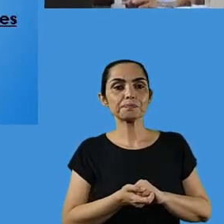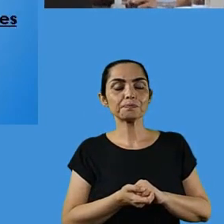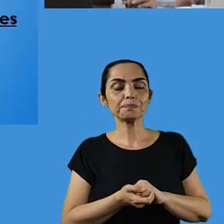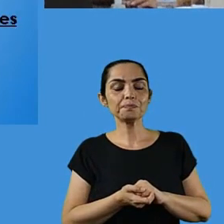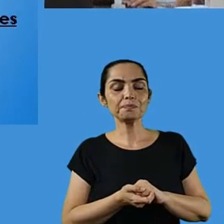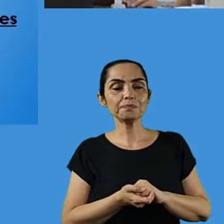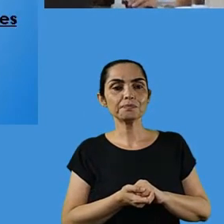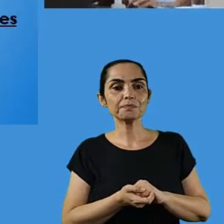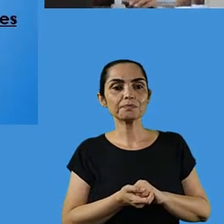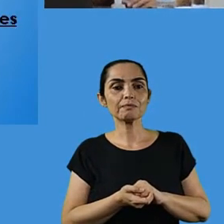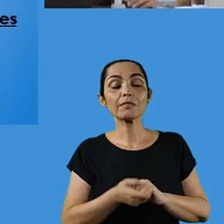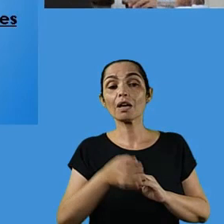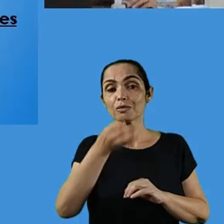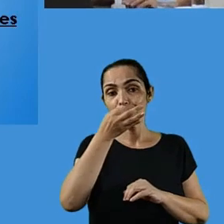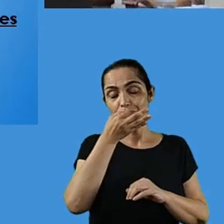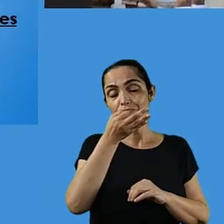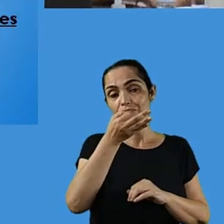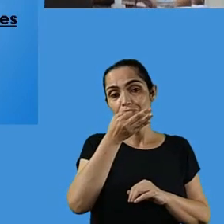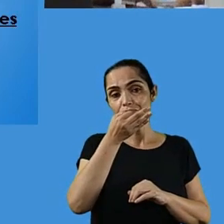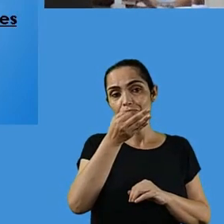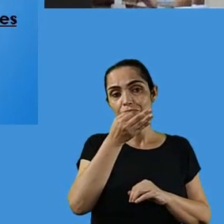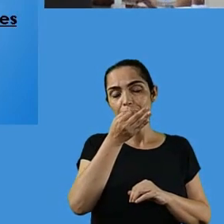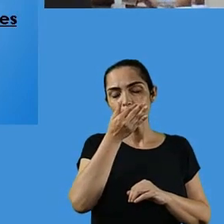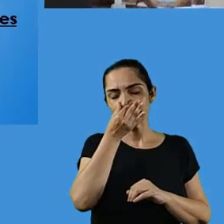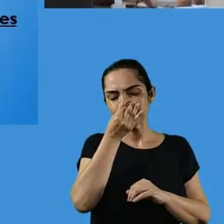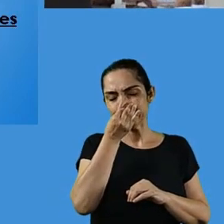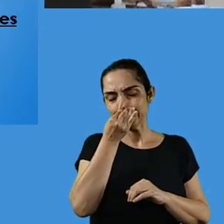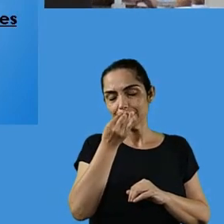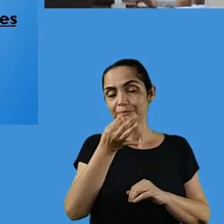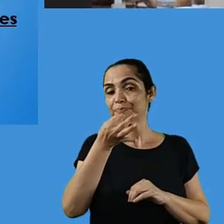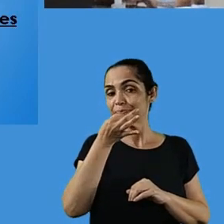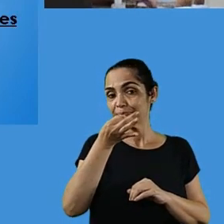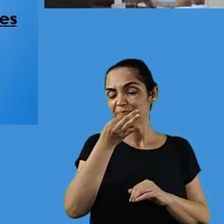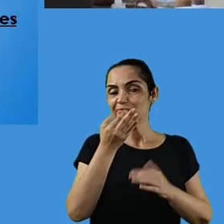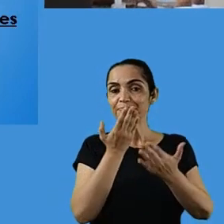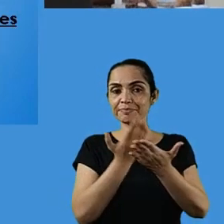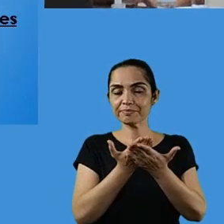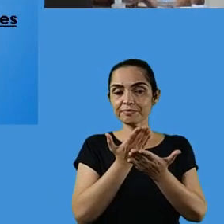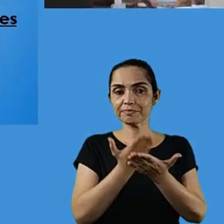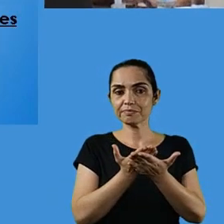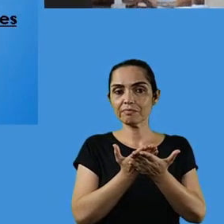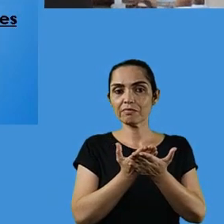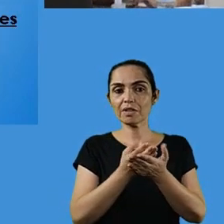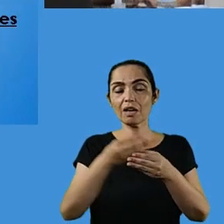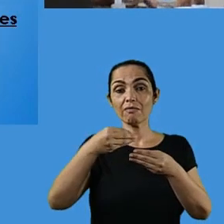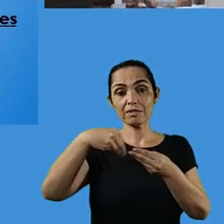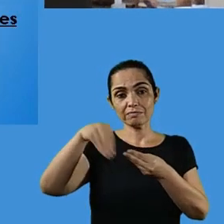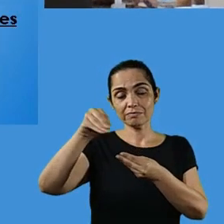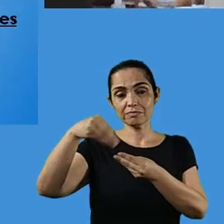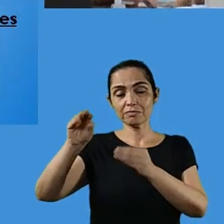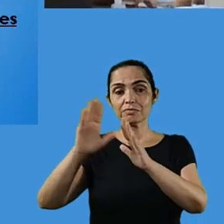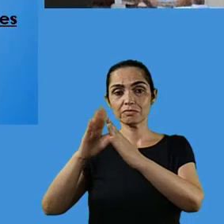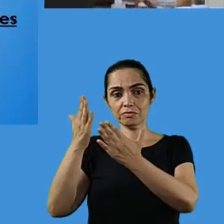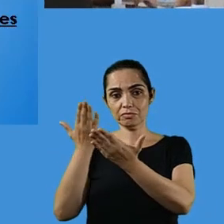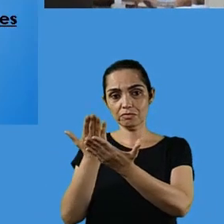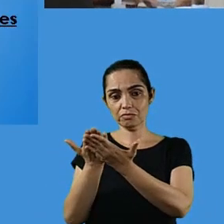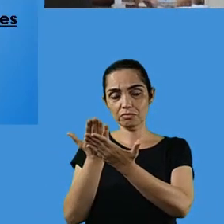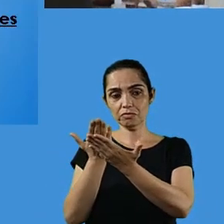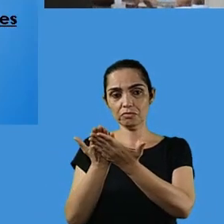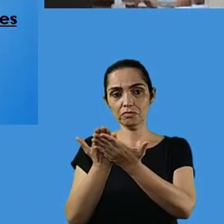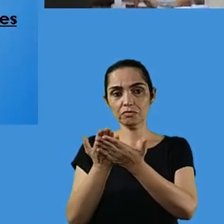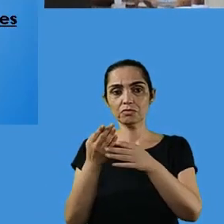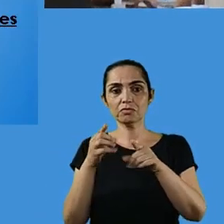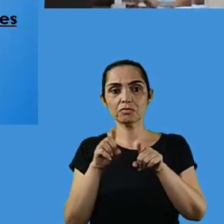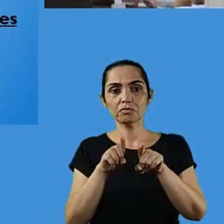de aula. Nós sabemos que todos vocês materializam isso, é um instrumento muito importante de registro da prática do professor.